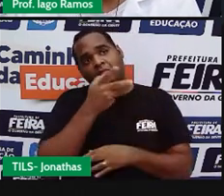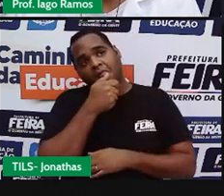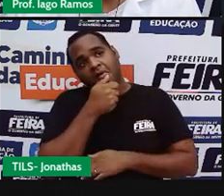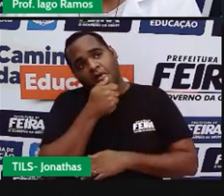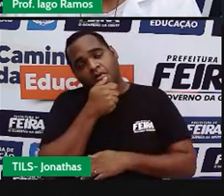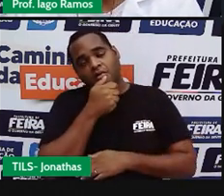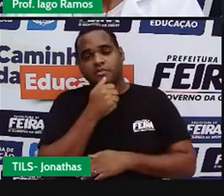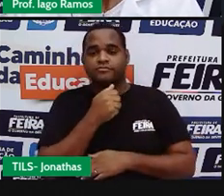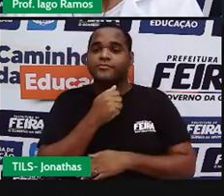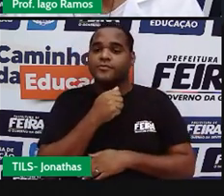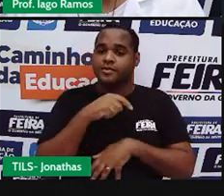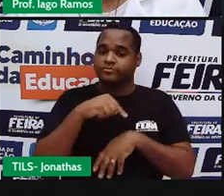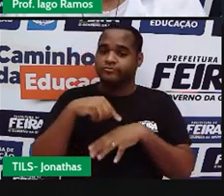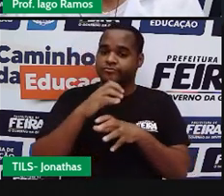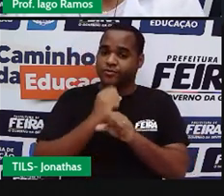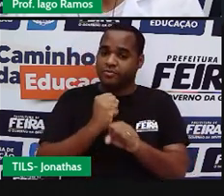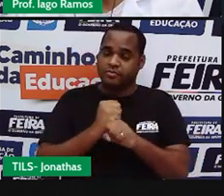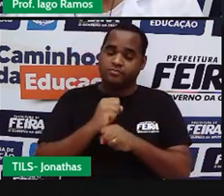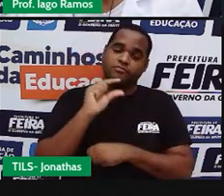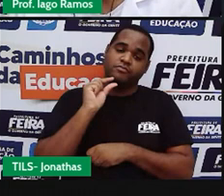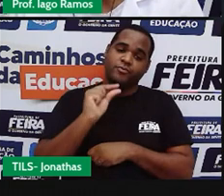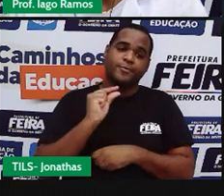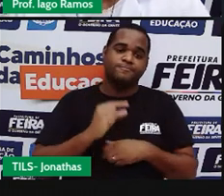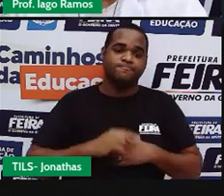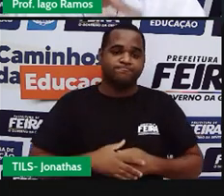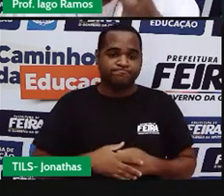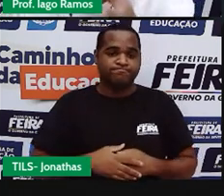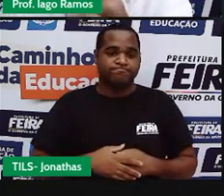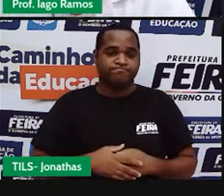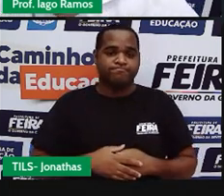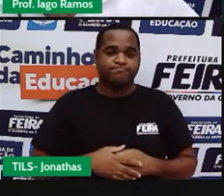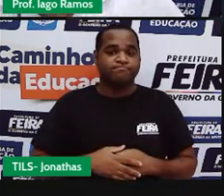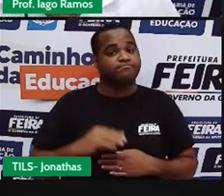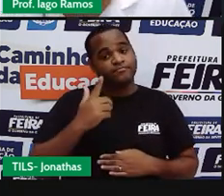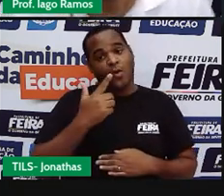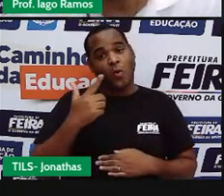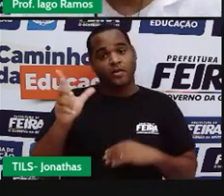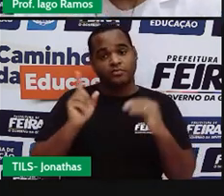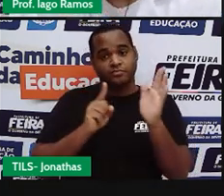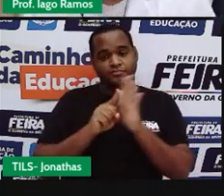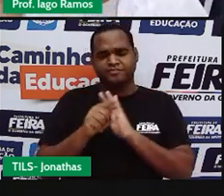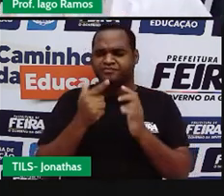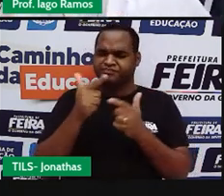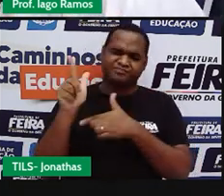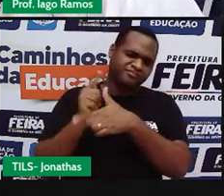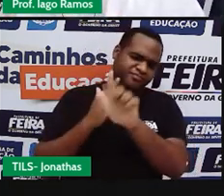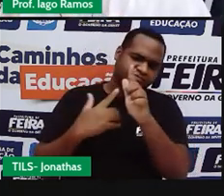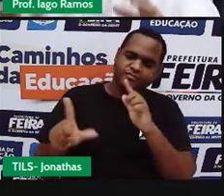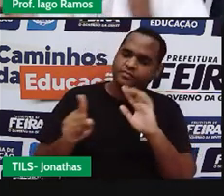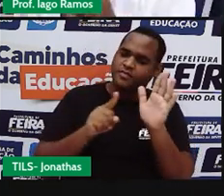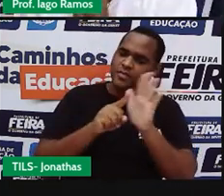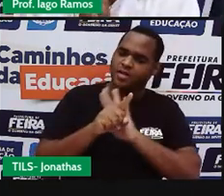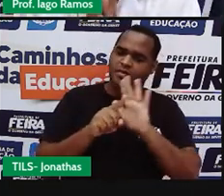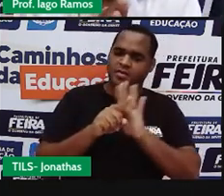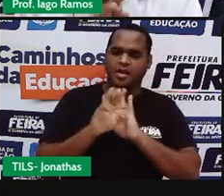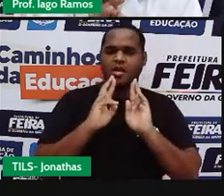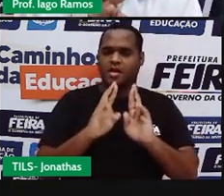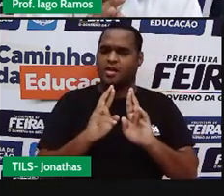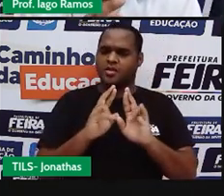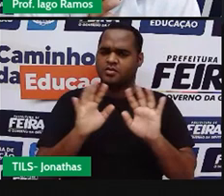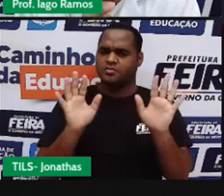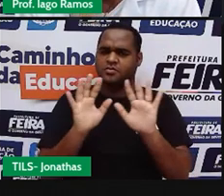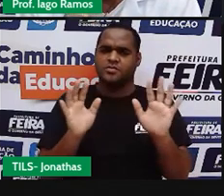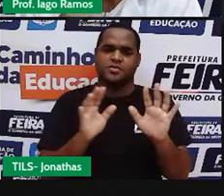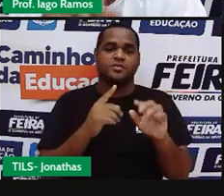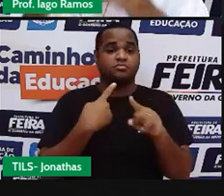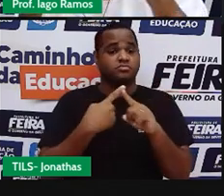menor a sua pontuação. Certo? E além dessa pergunta aí existem outras, tá? Eu não vou responder